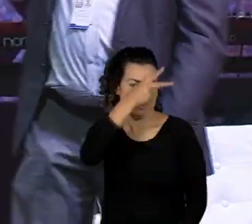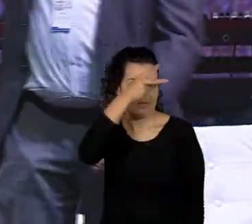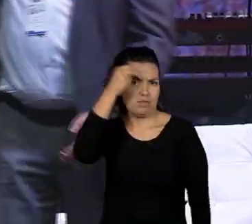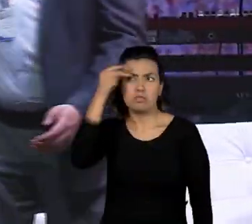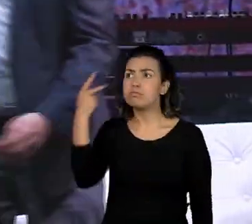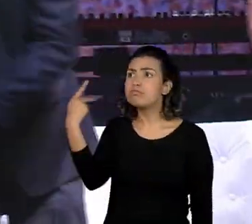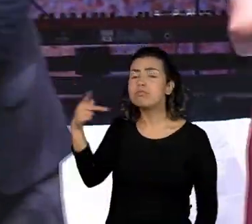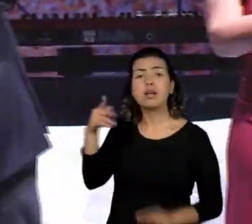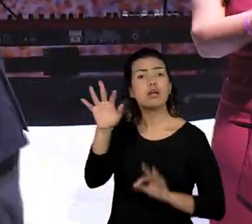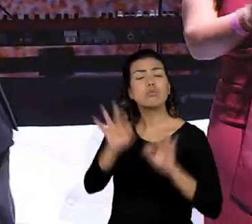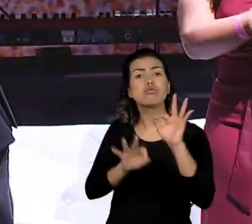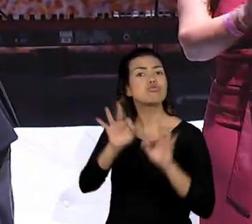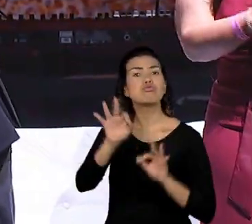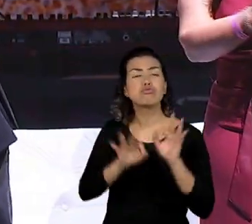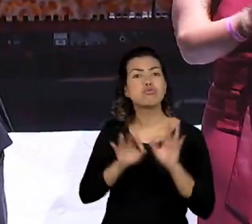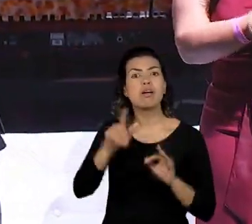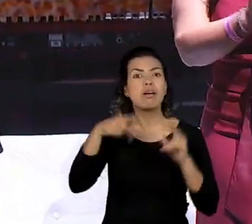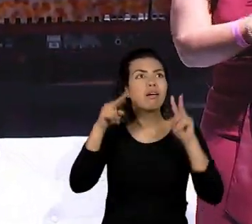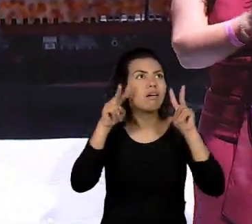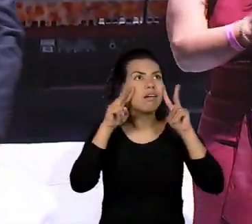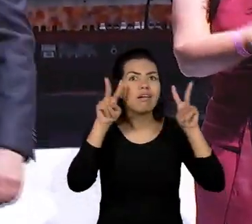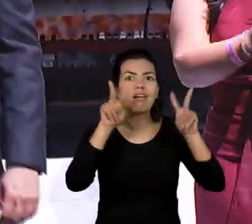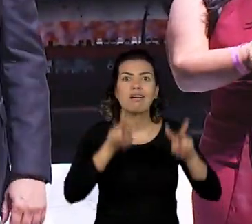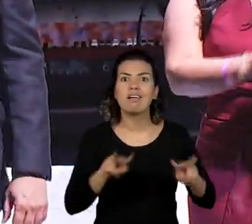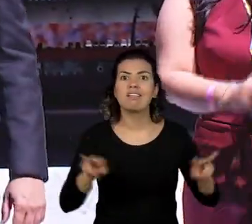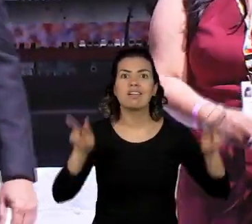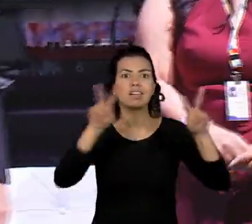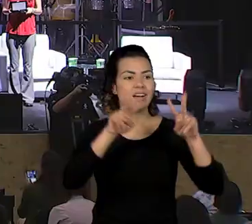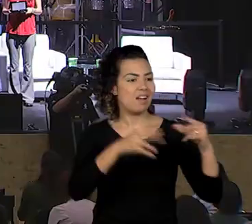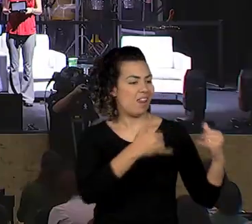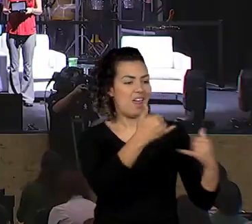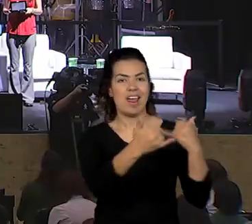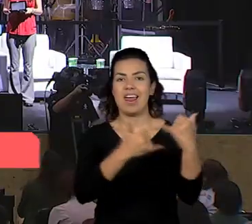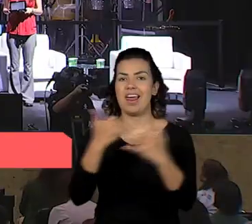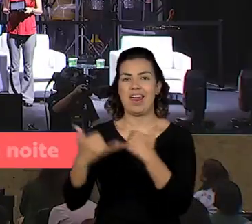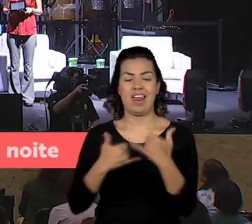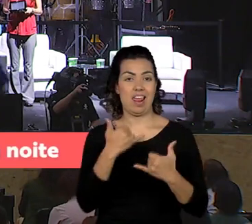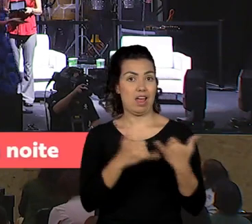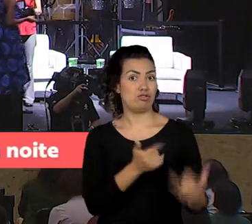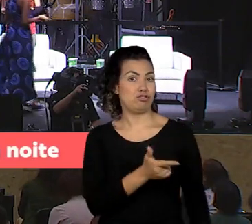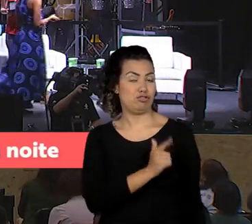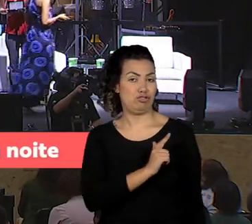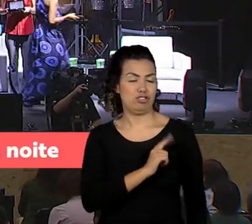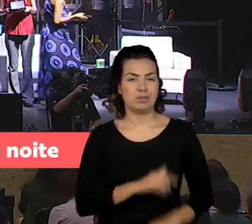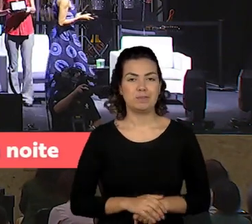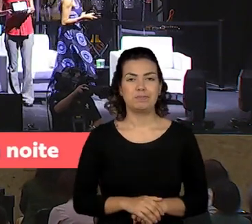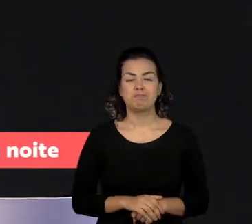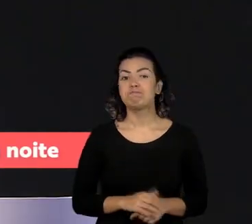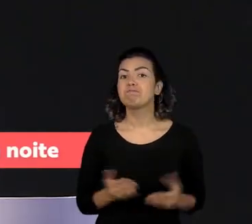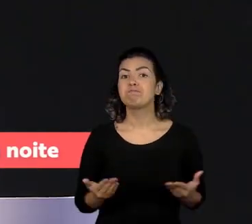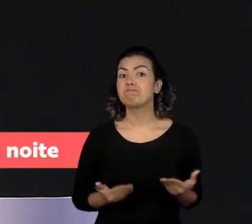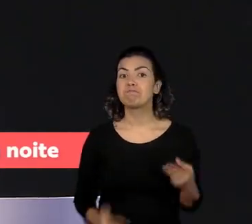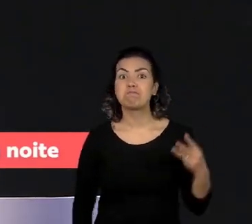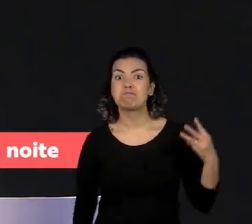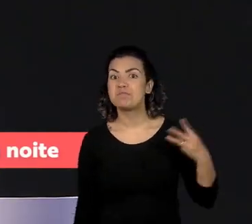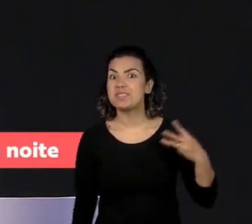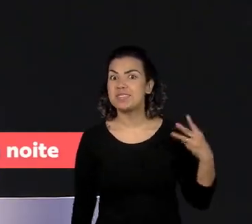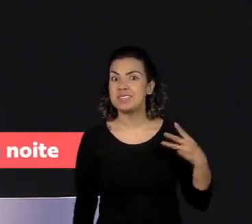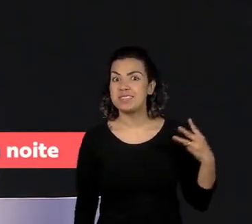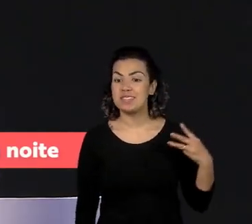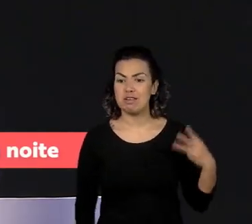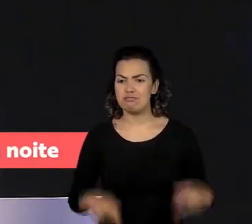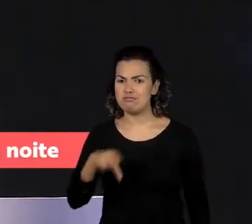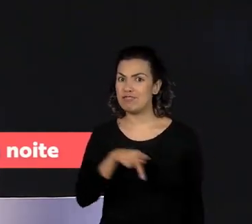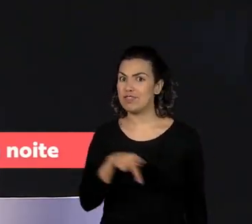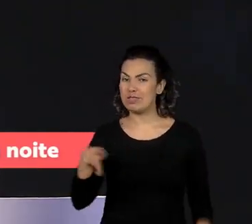visuais, com brincadeiras para as crianças. Nossa, terceiro colocado na categoria Educador em